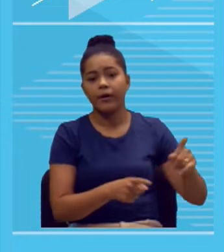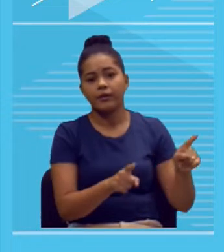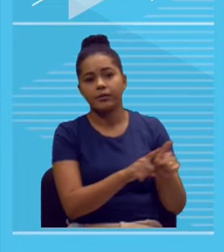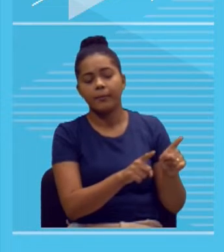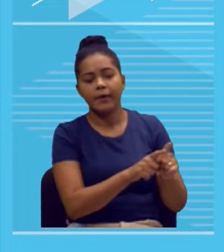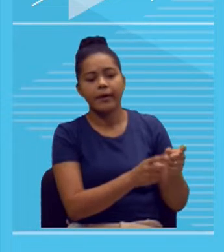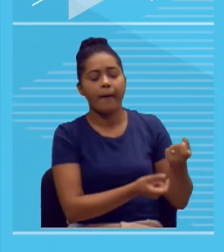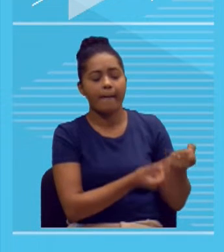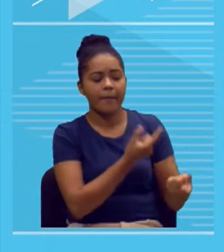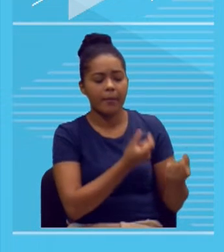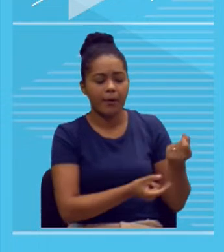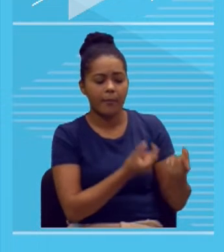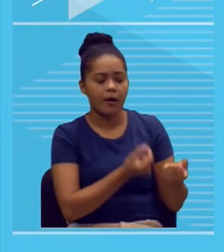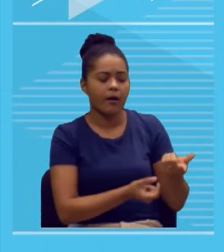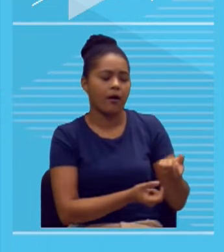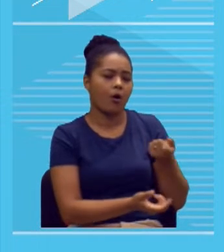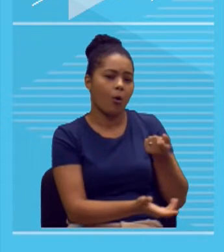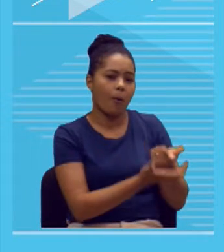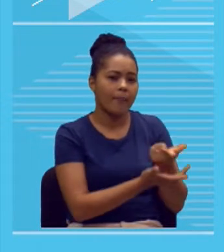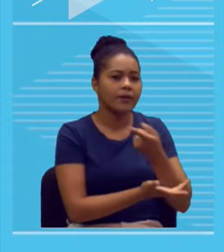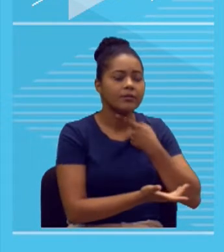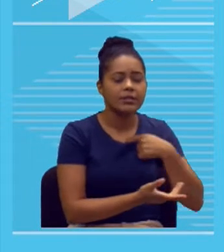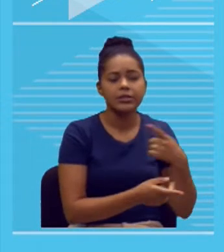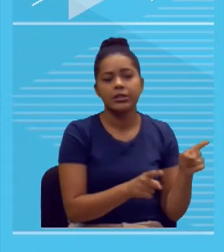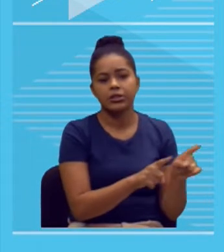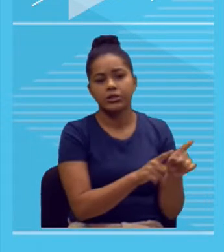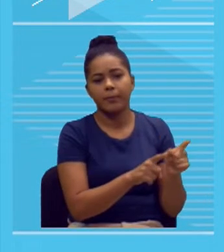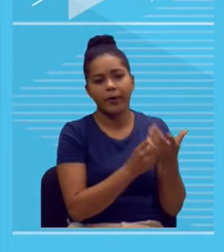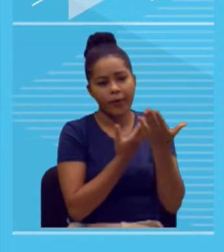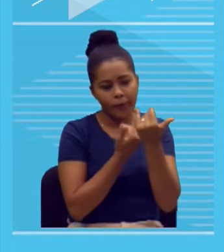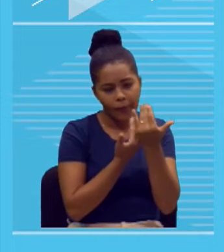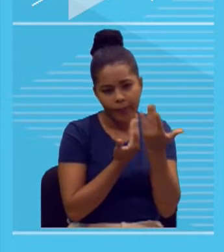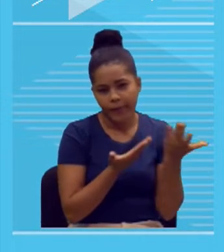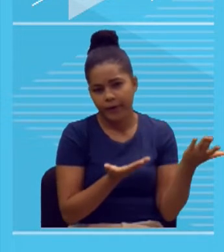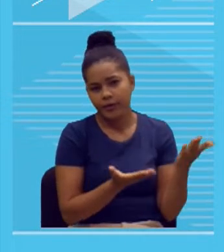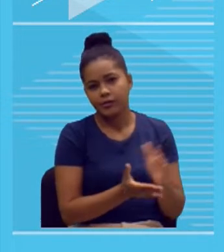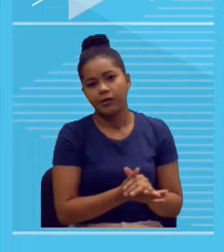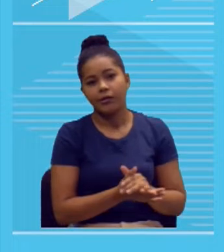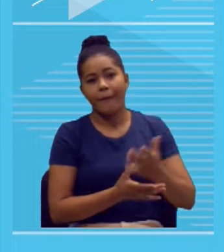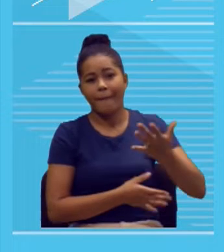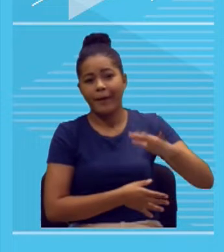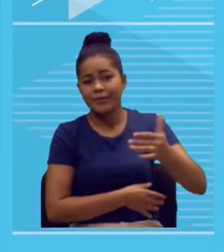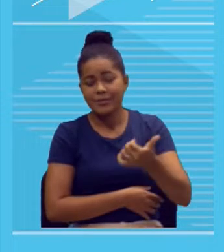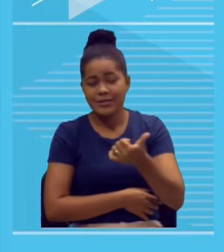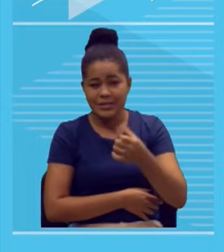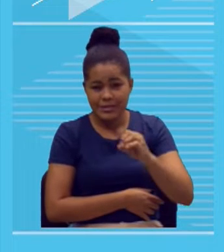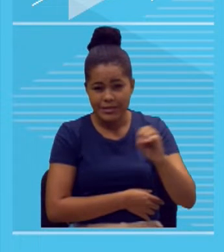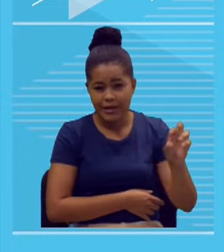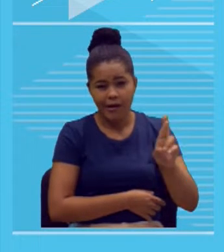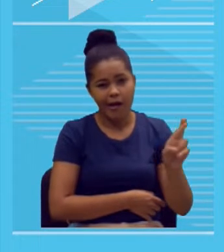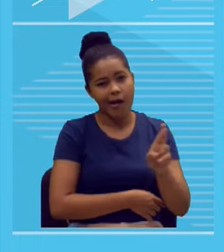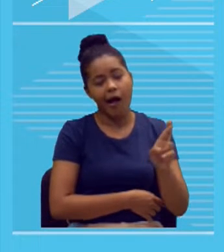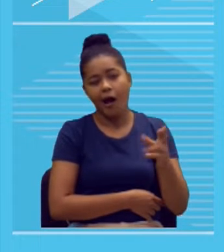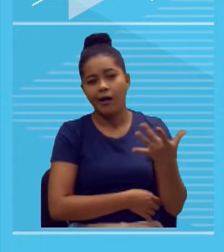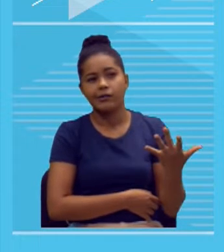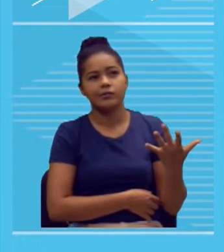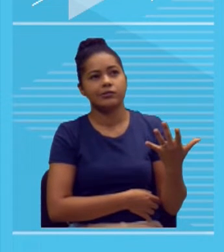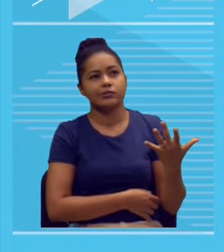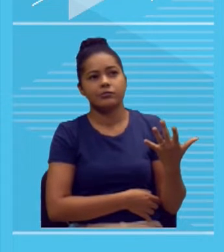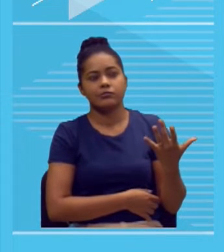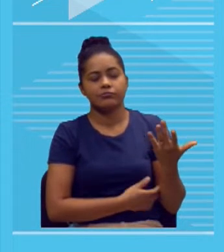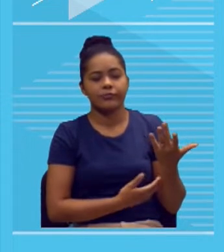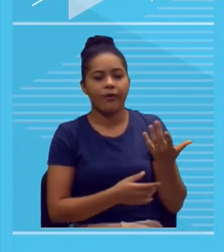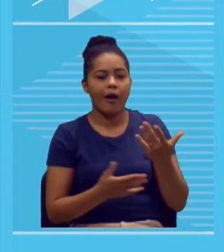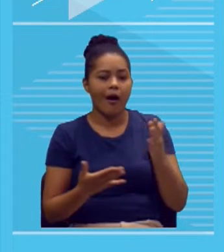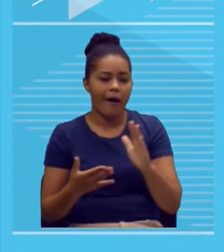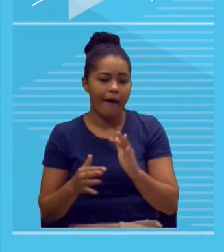não pode. Um balde de pipoca de 25, 30 reais. Você gasta 100 conto brincando, minha gente. Me ali. Entendeu? Então, isso para muitas famílias